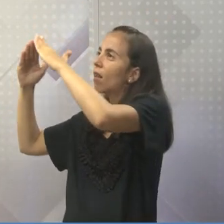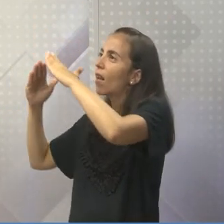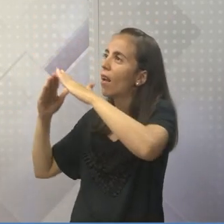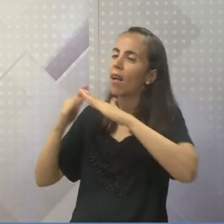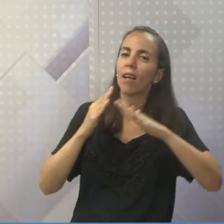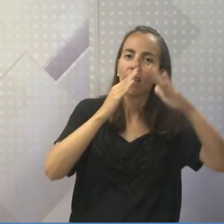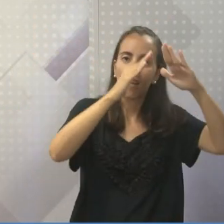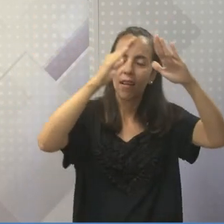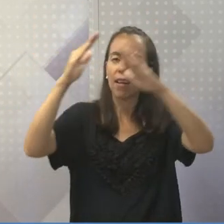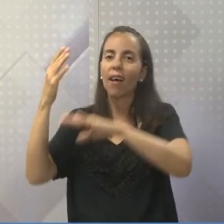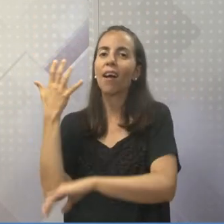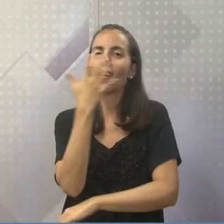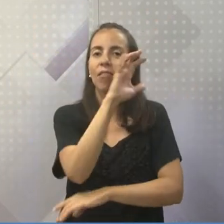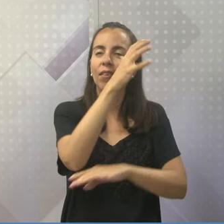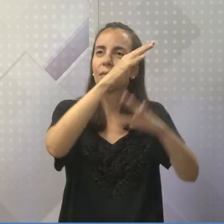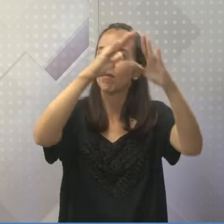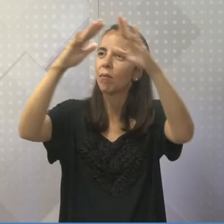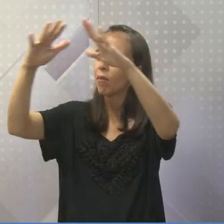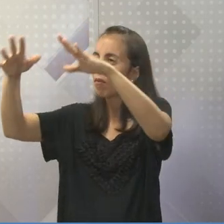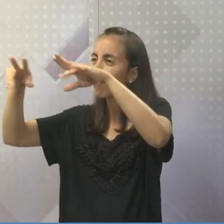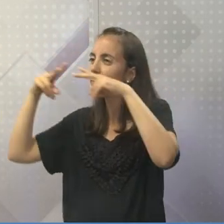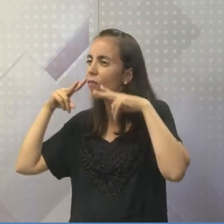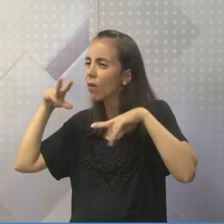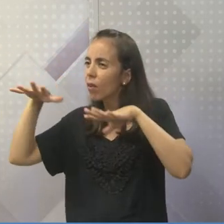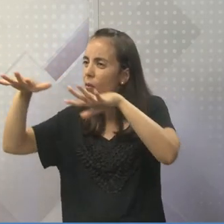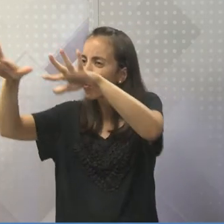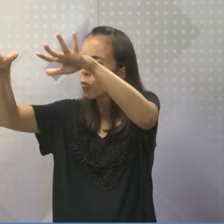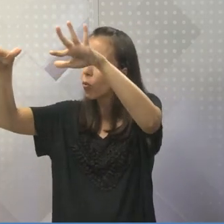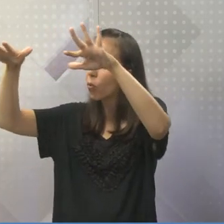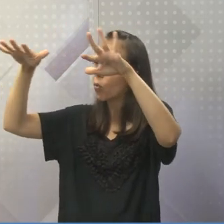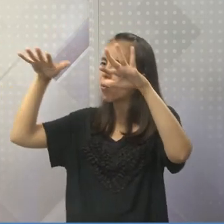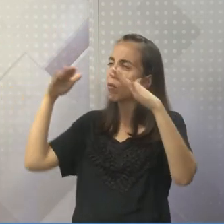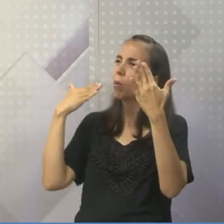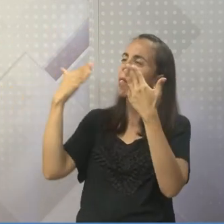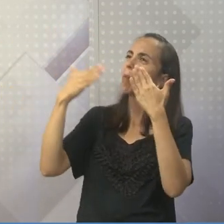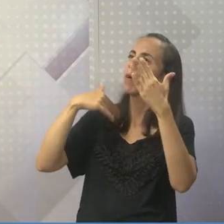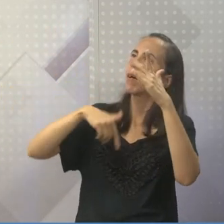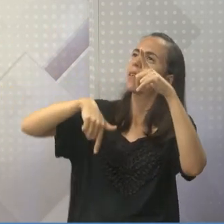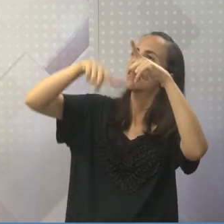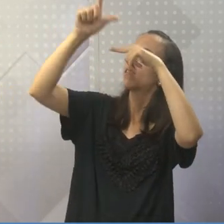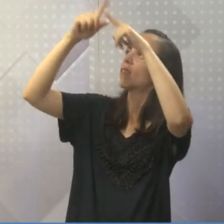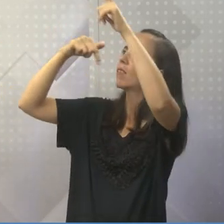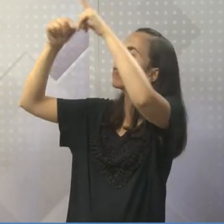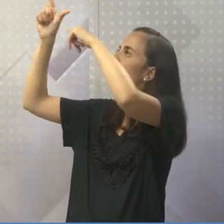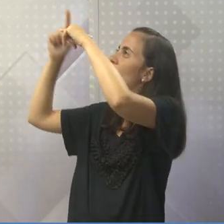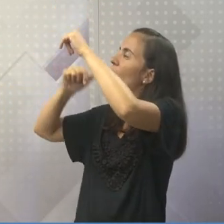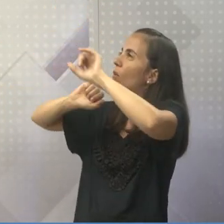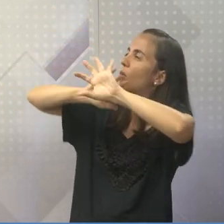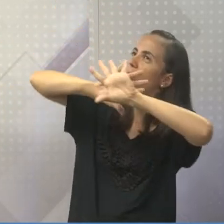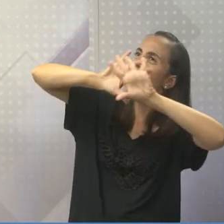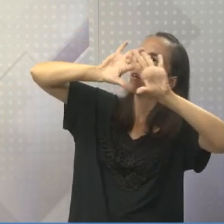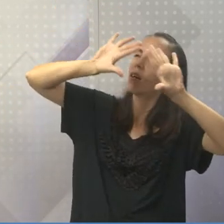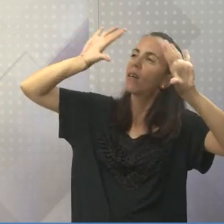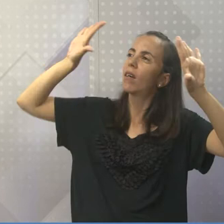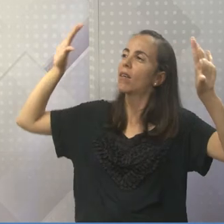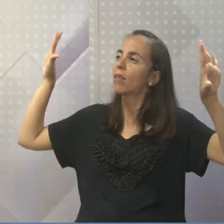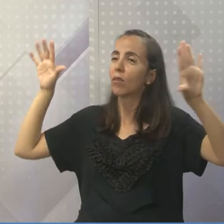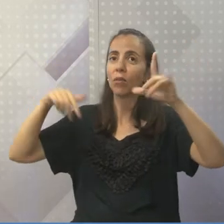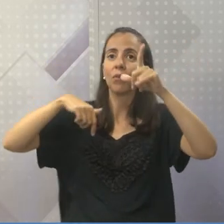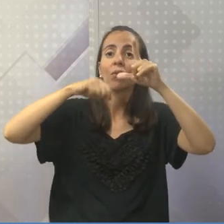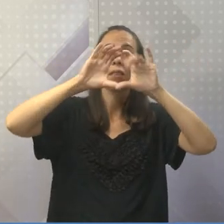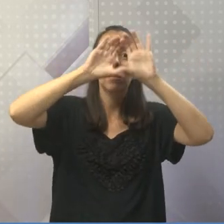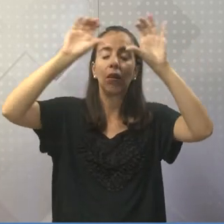no meio da neve e visto o firmamento intensamente estrelado. Ou seja, o céu, ele viu o céu muito